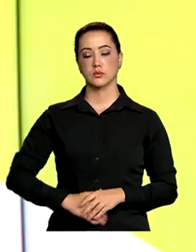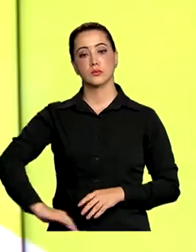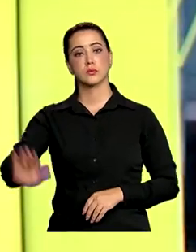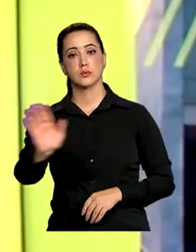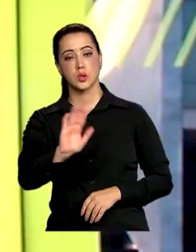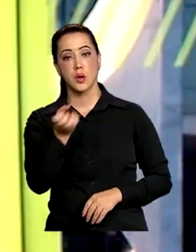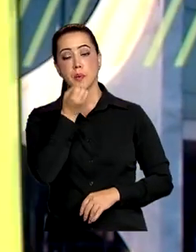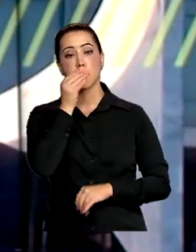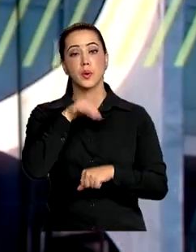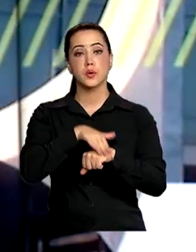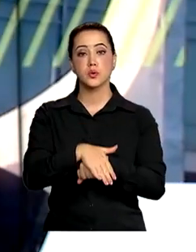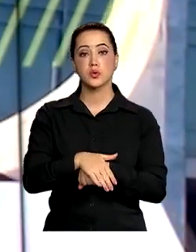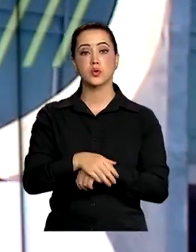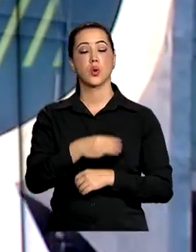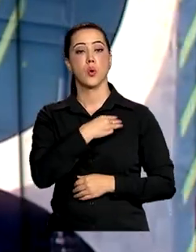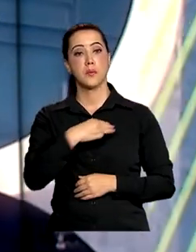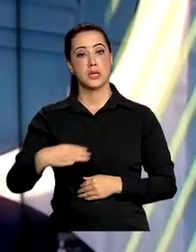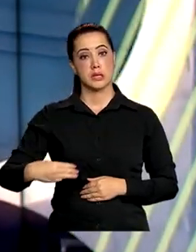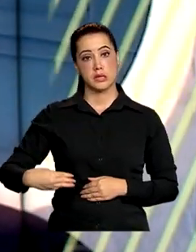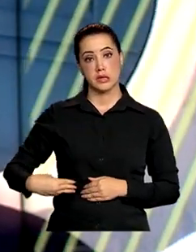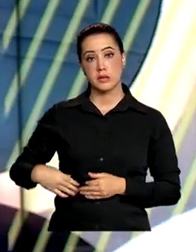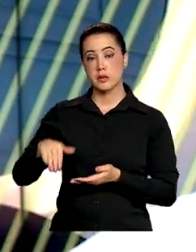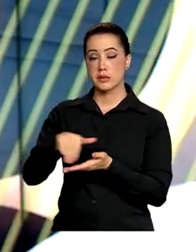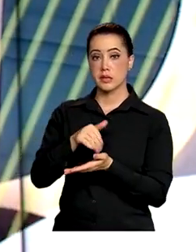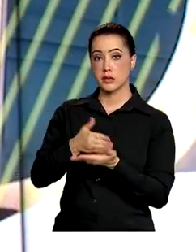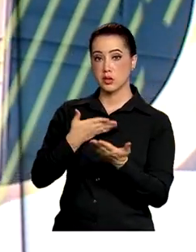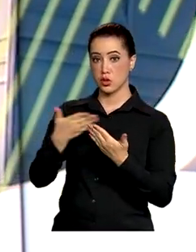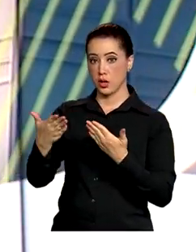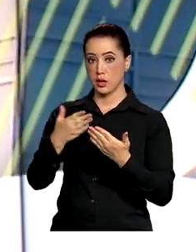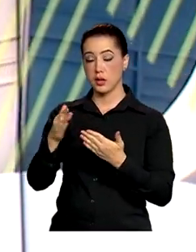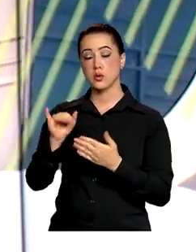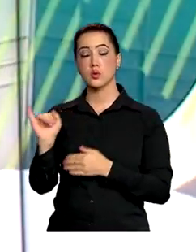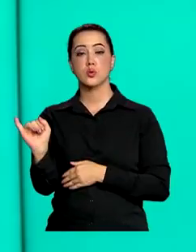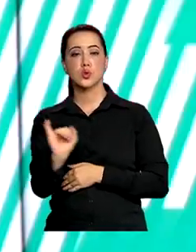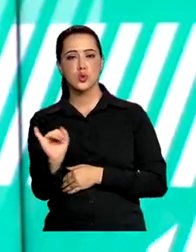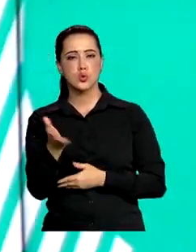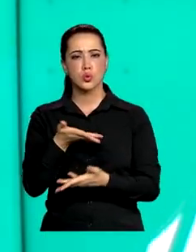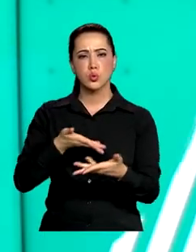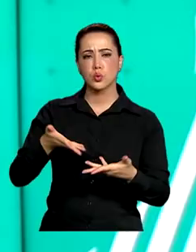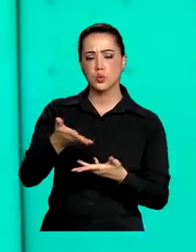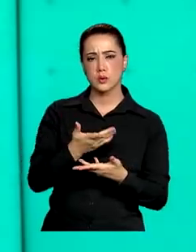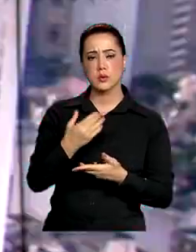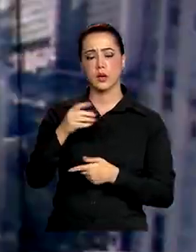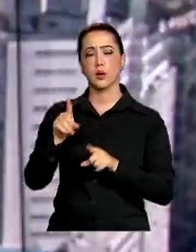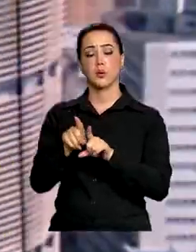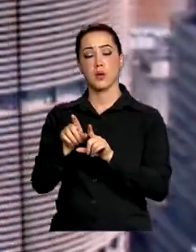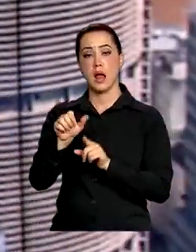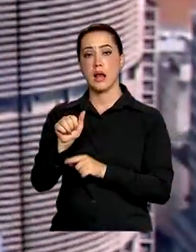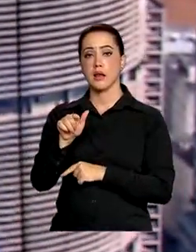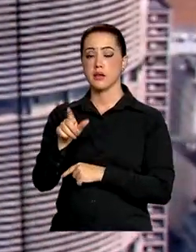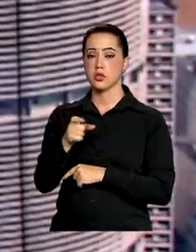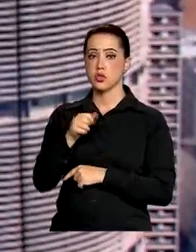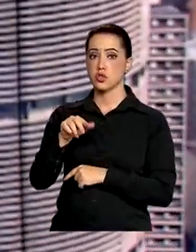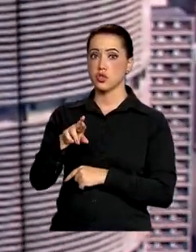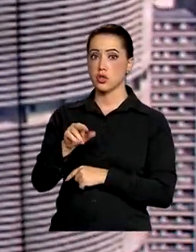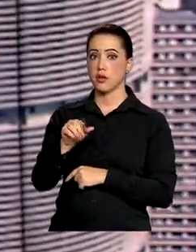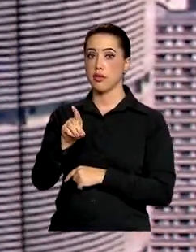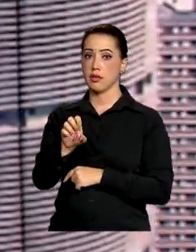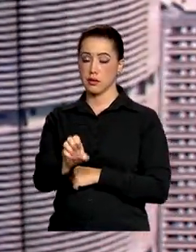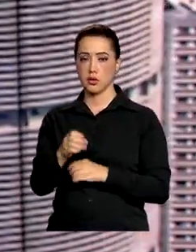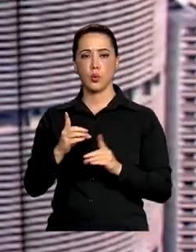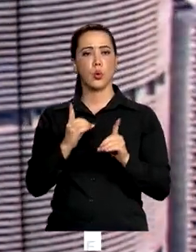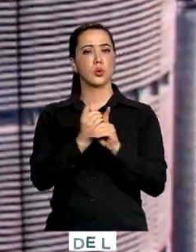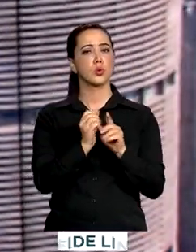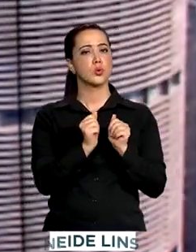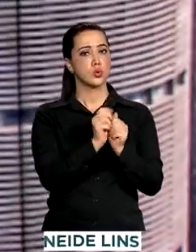Olá, boa noite. O ministro-chefe da Secretaria de Relações Institucionais, Alexandre Padilha, se encontrou com o presidente Lula